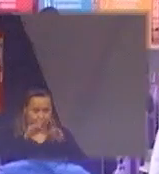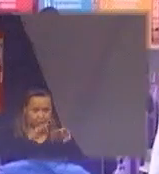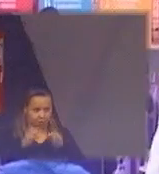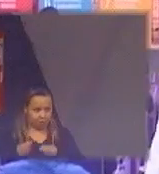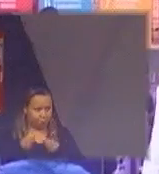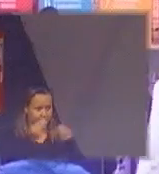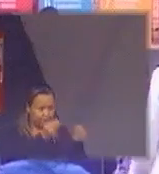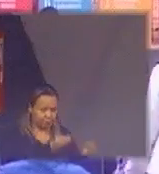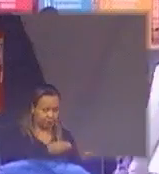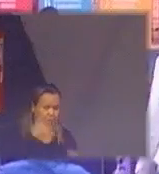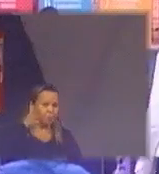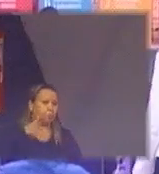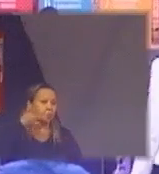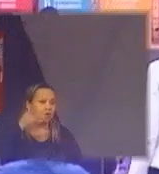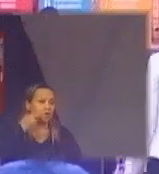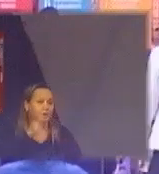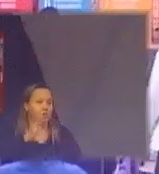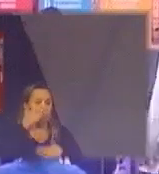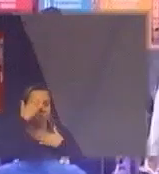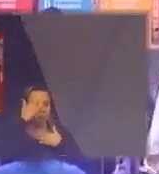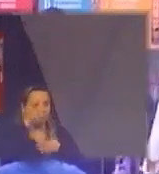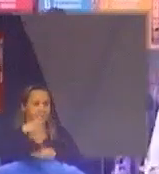responder para vocês muito obrigado a todos